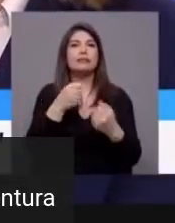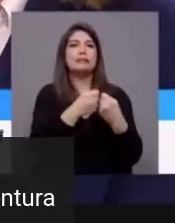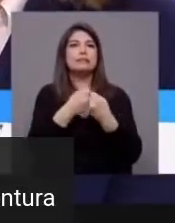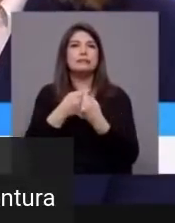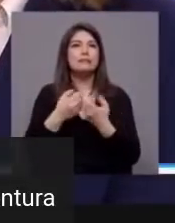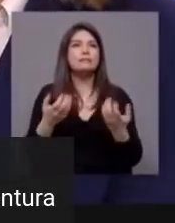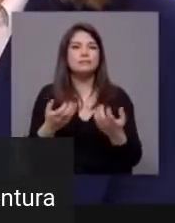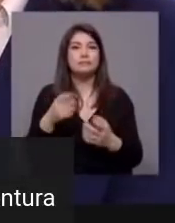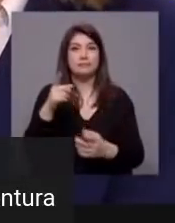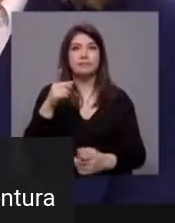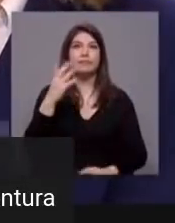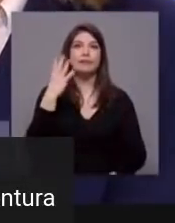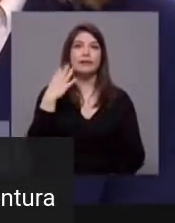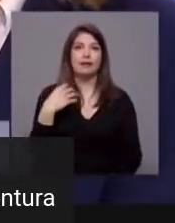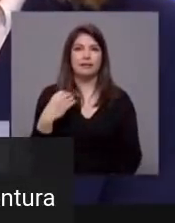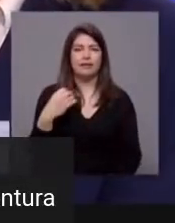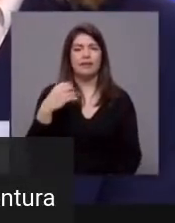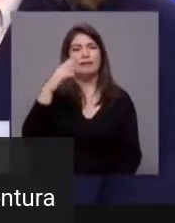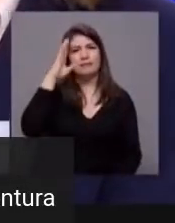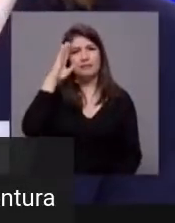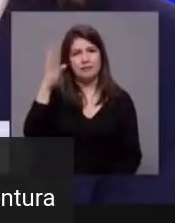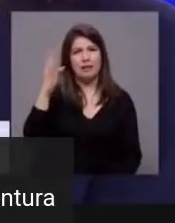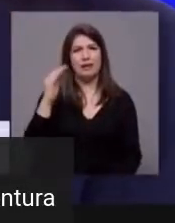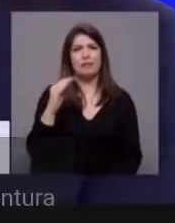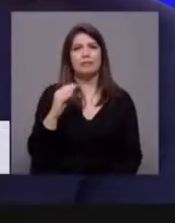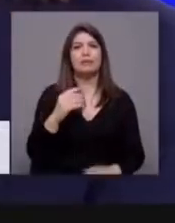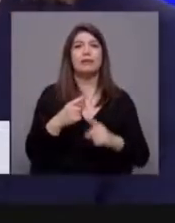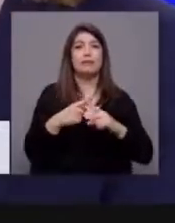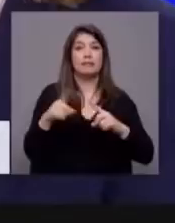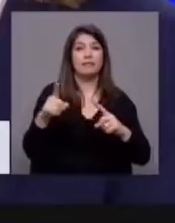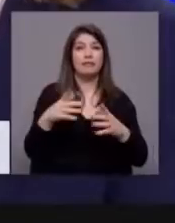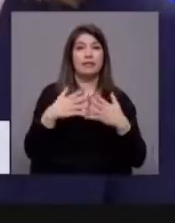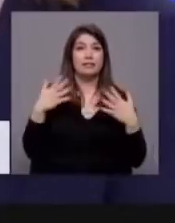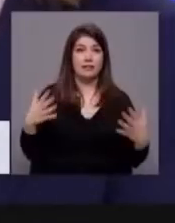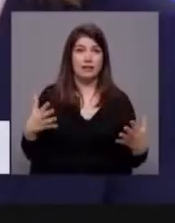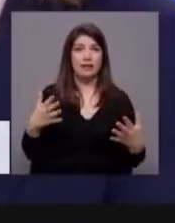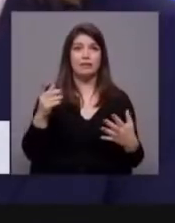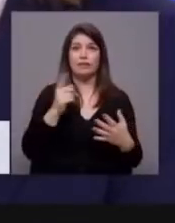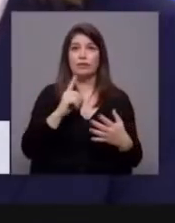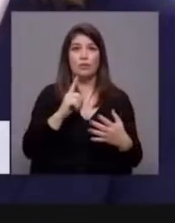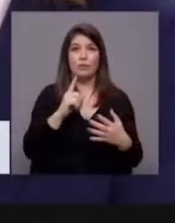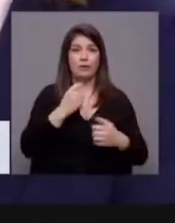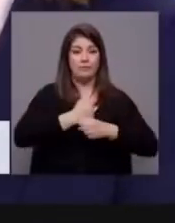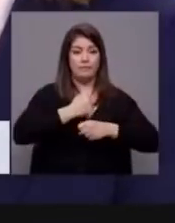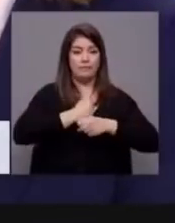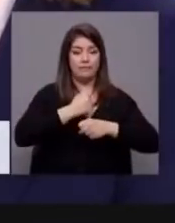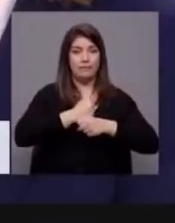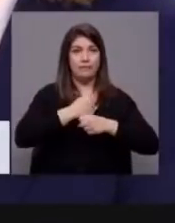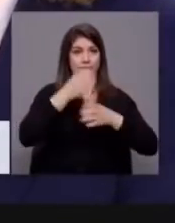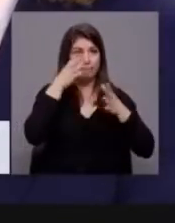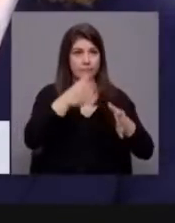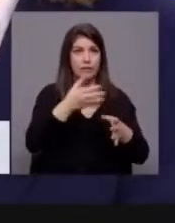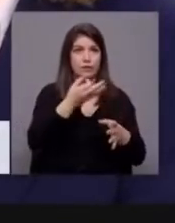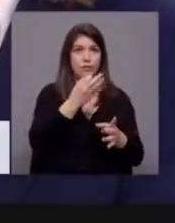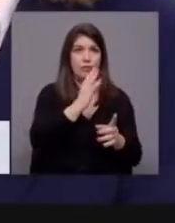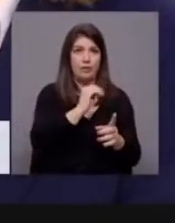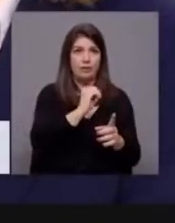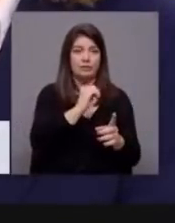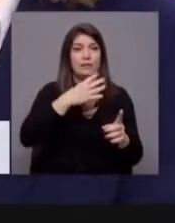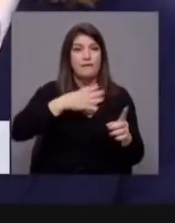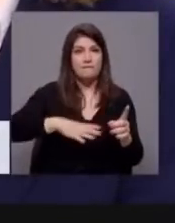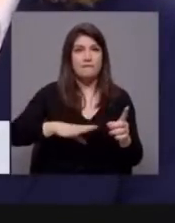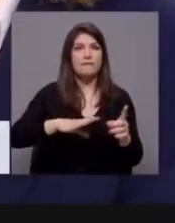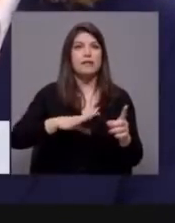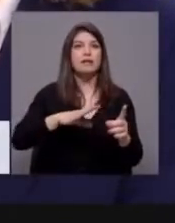A deputada Catarina Martins sabe bem que a grande diferença não é entre a dedicação plena que o PS defende, onde por